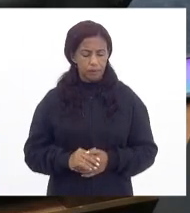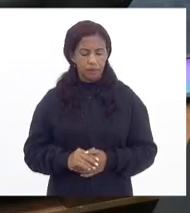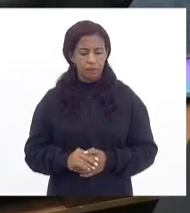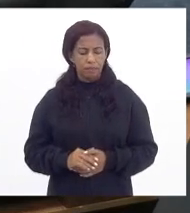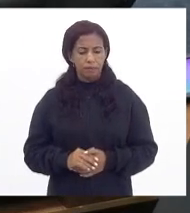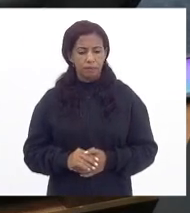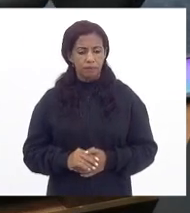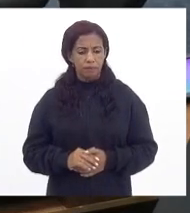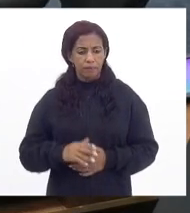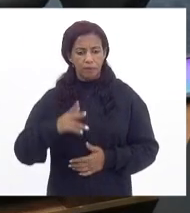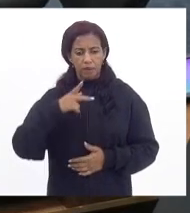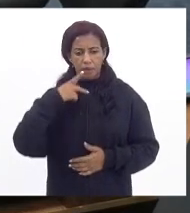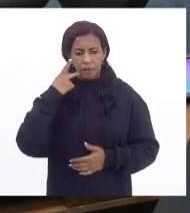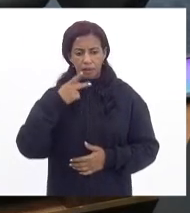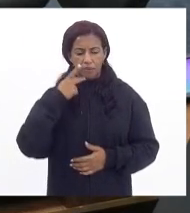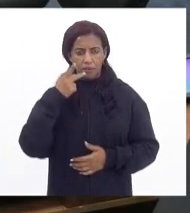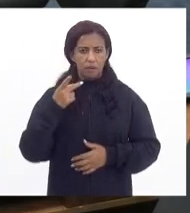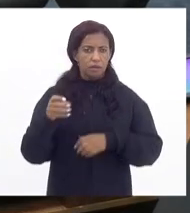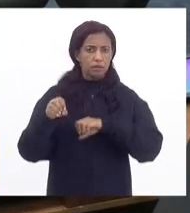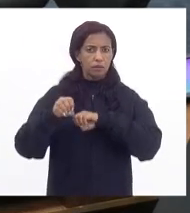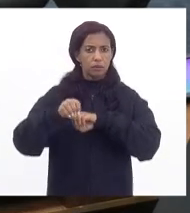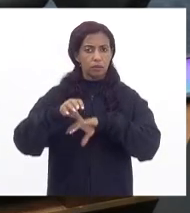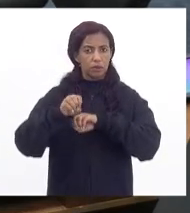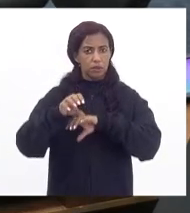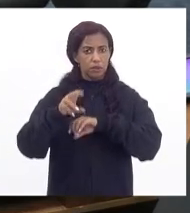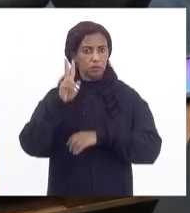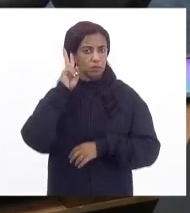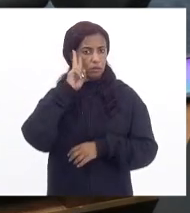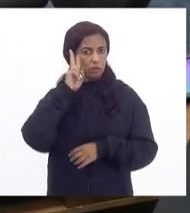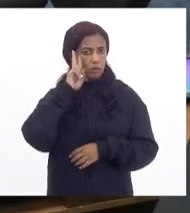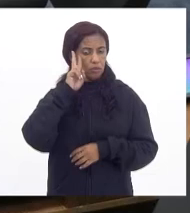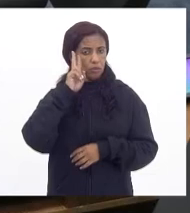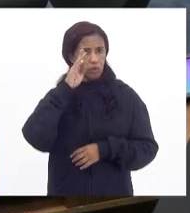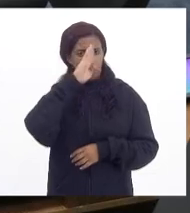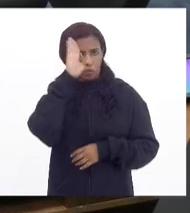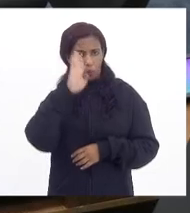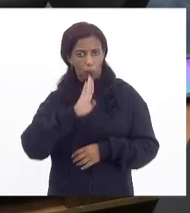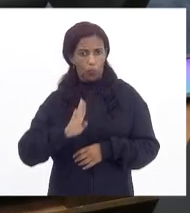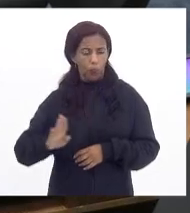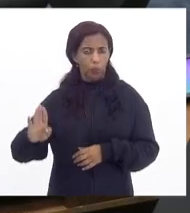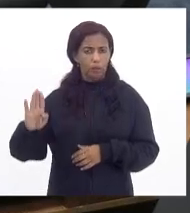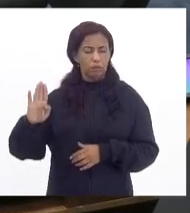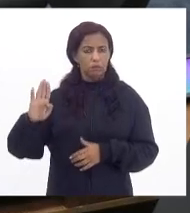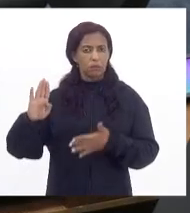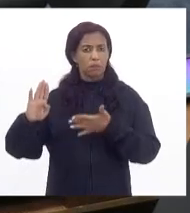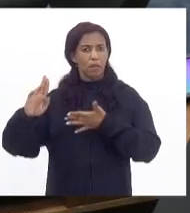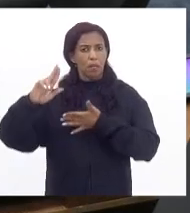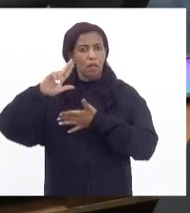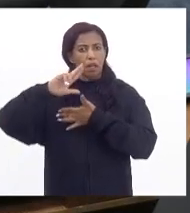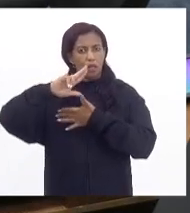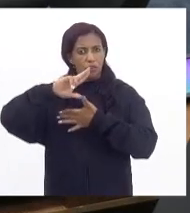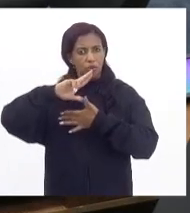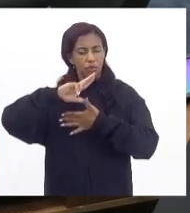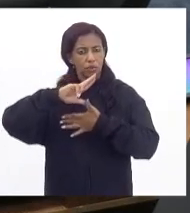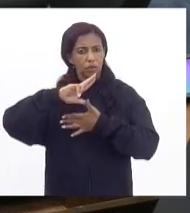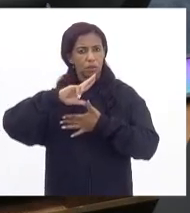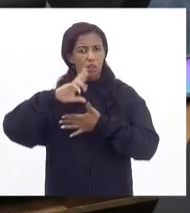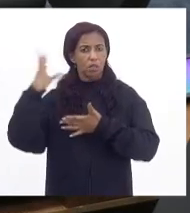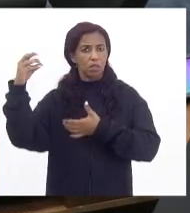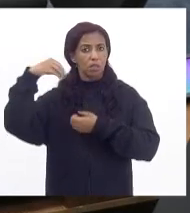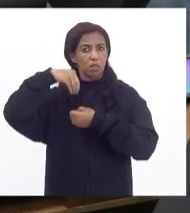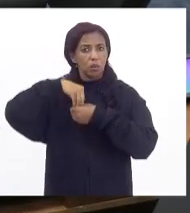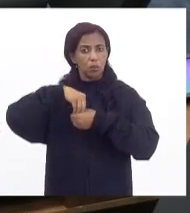Fala do ensino da história do Brasil e América Latina, incluindo a história da